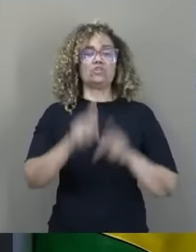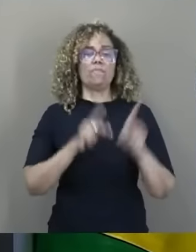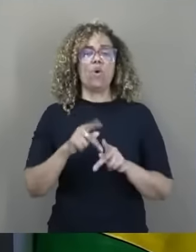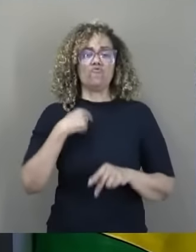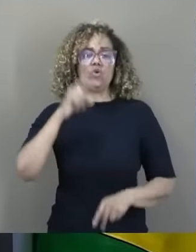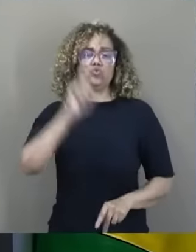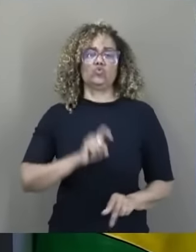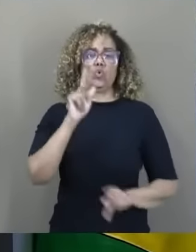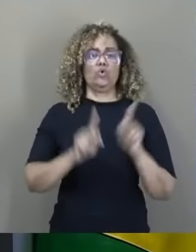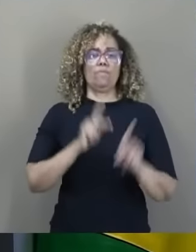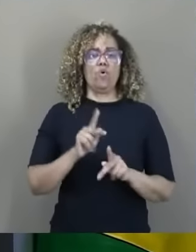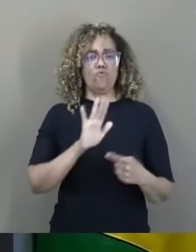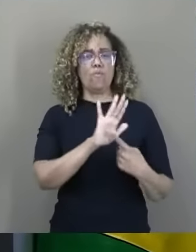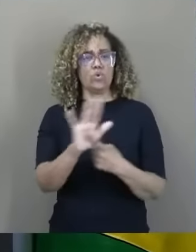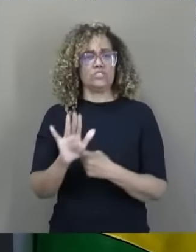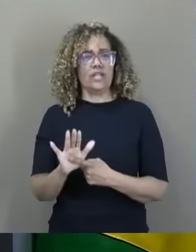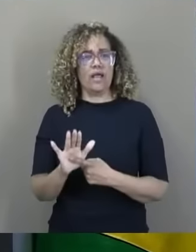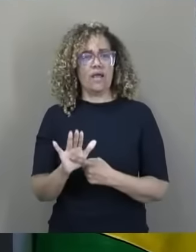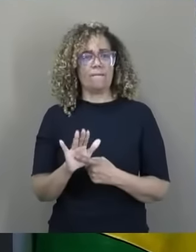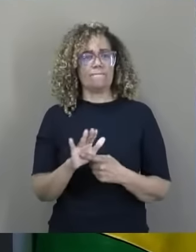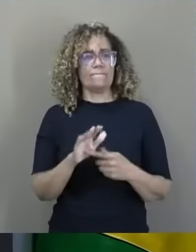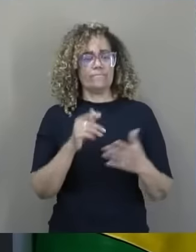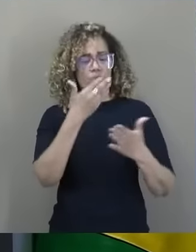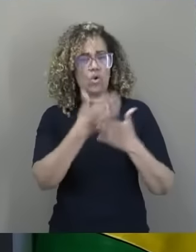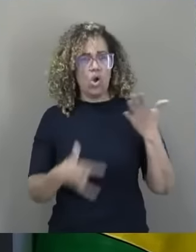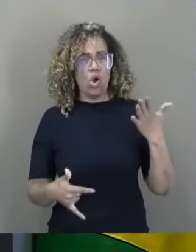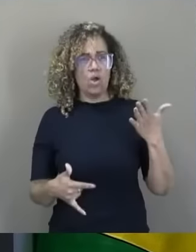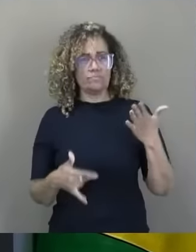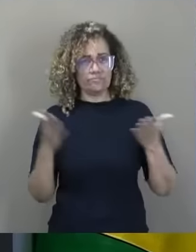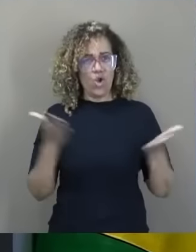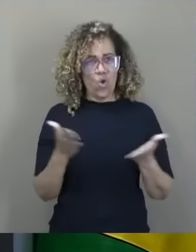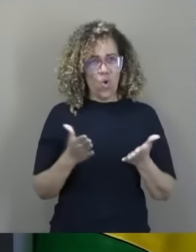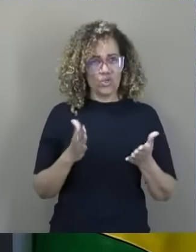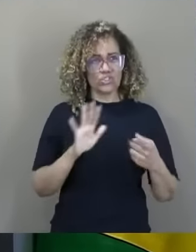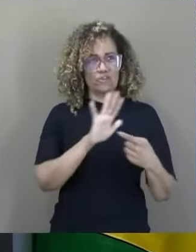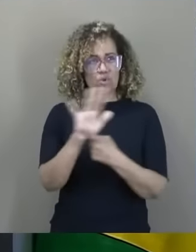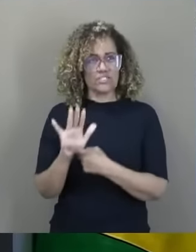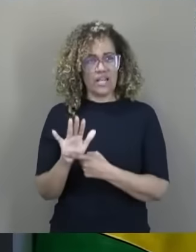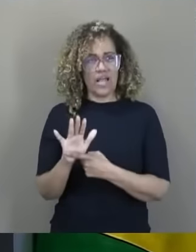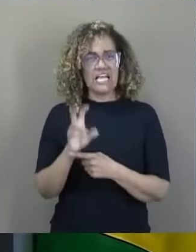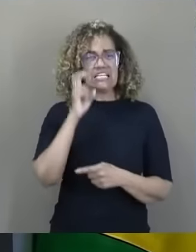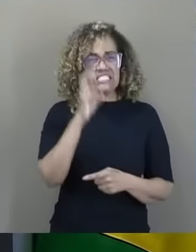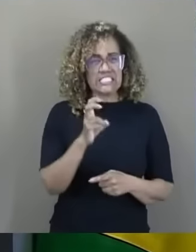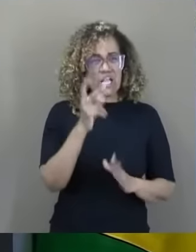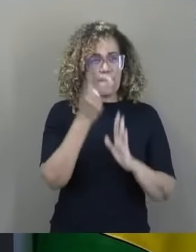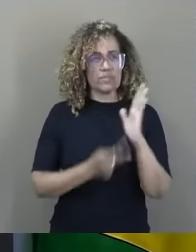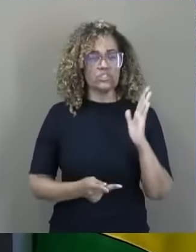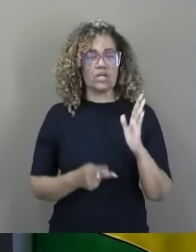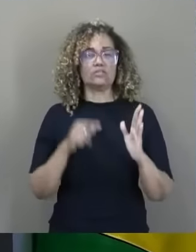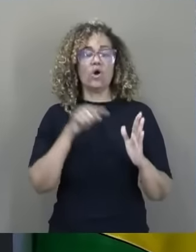do povo, eu quero mostrar pra vocês aqui, um dos projetos, que é 78, gente, vai ficar muito grande, vai cinco, pra mostrar que é do povo.